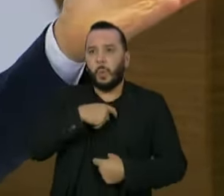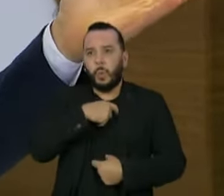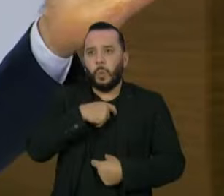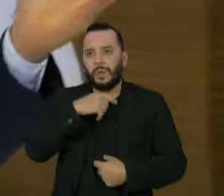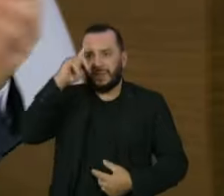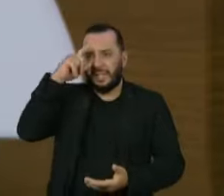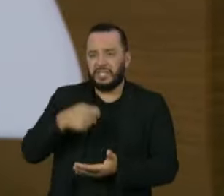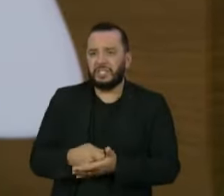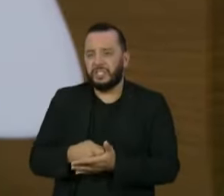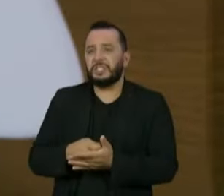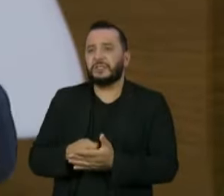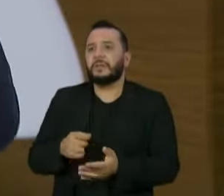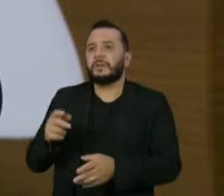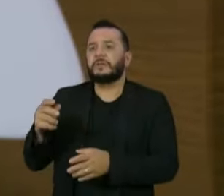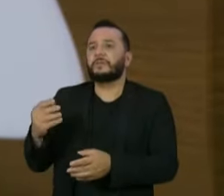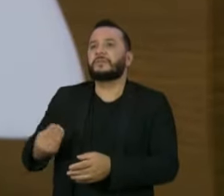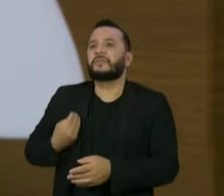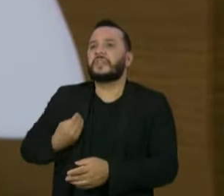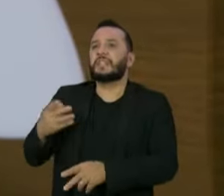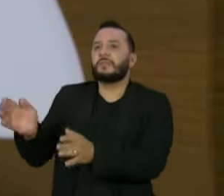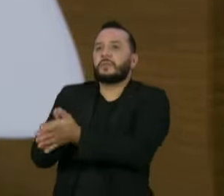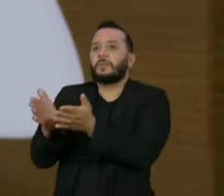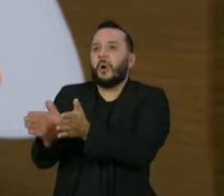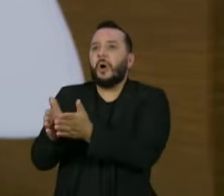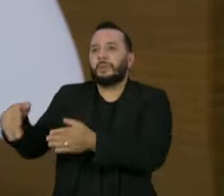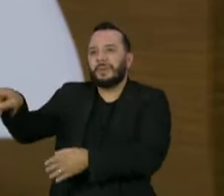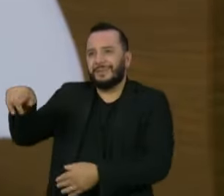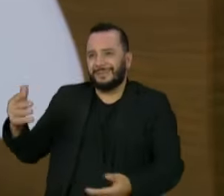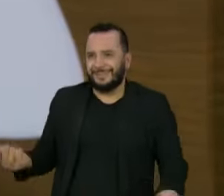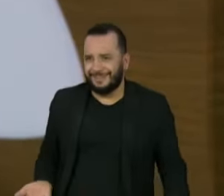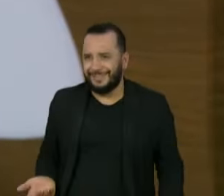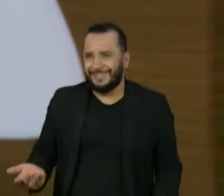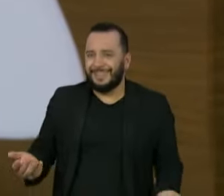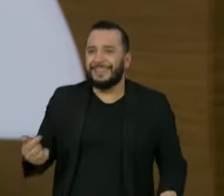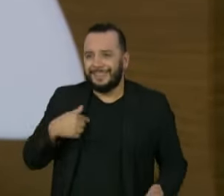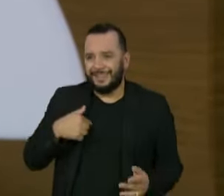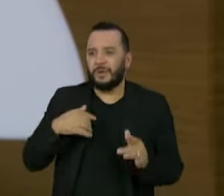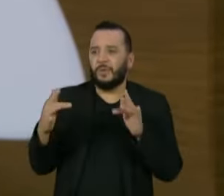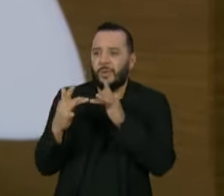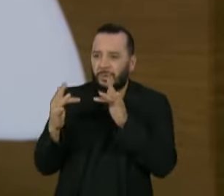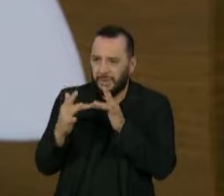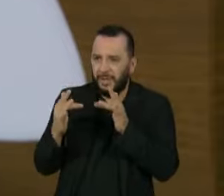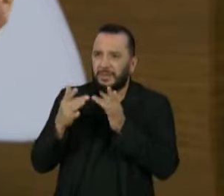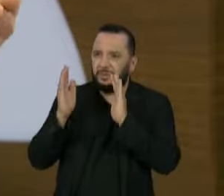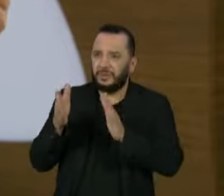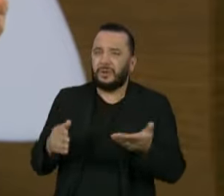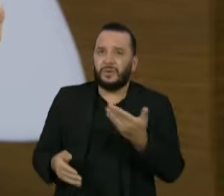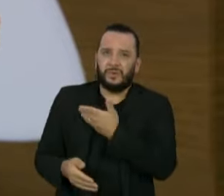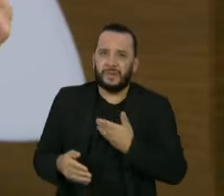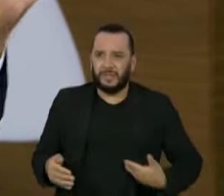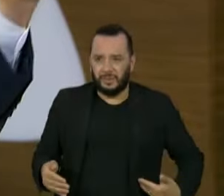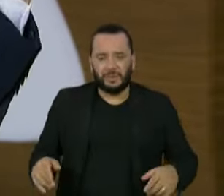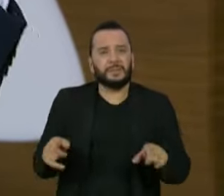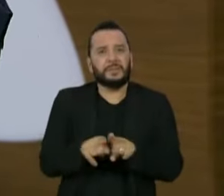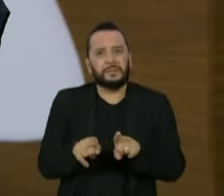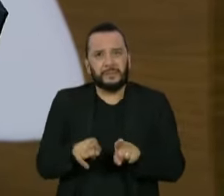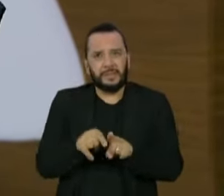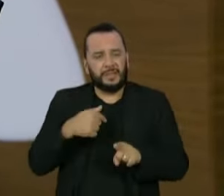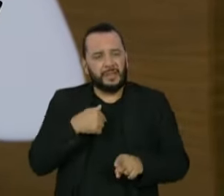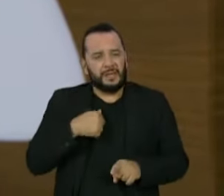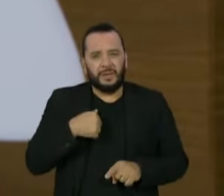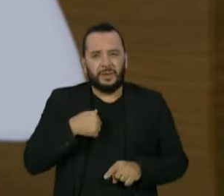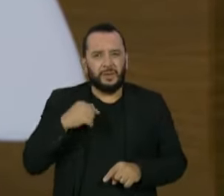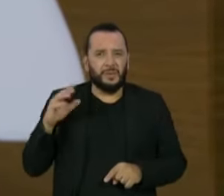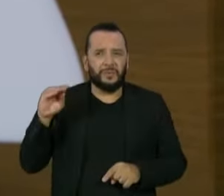decidindo a vida de milhões de pobres. Esse episódio, eu mantive contato com o governador, agora eu espero, e aquela fala que eu